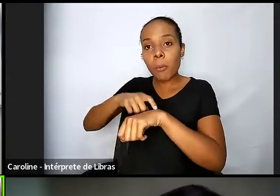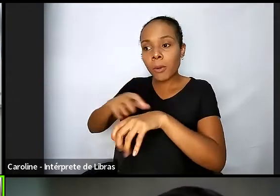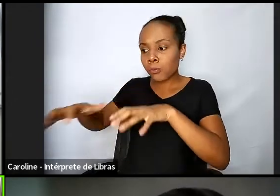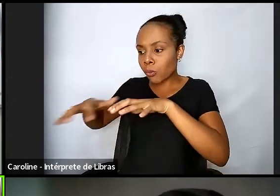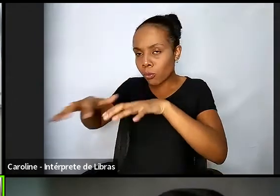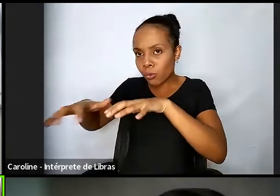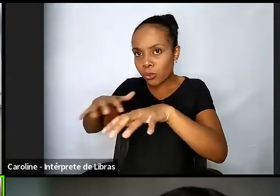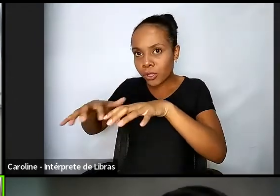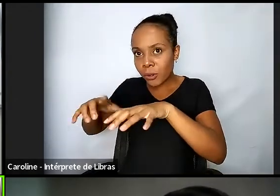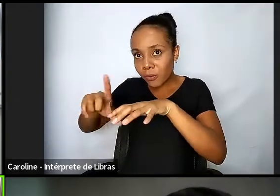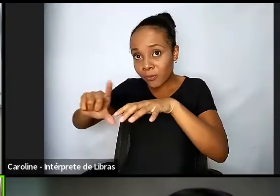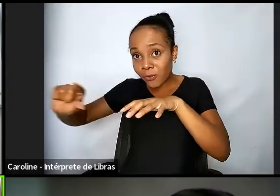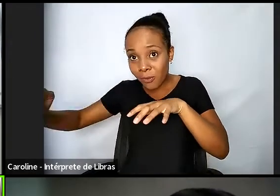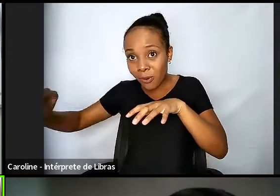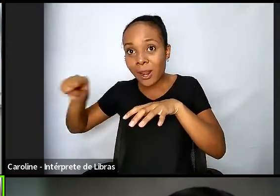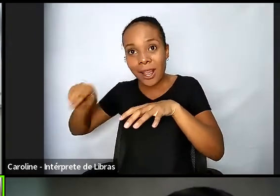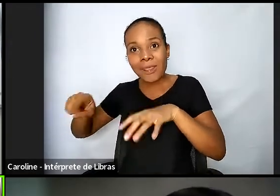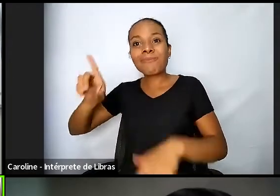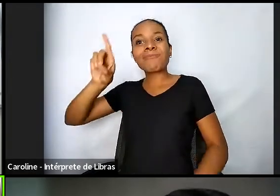eu acho que esse é o caminho